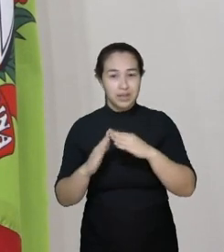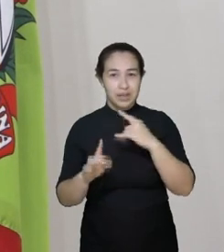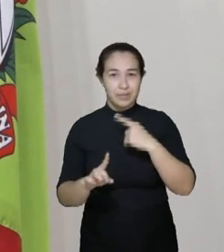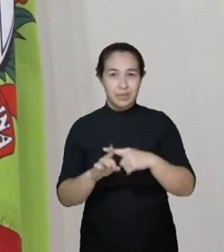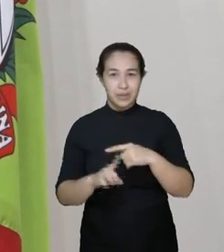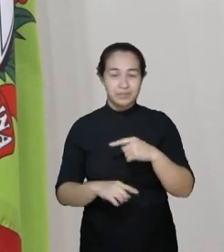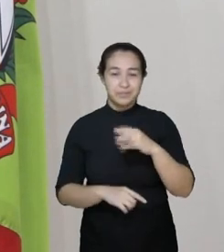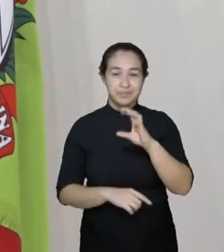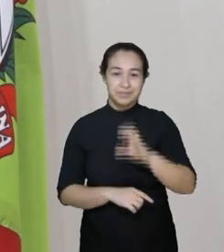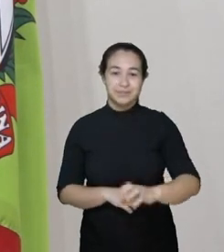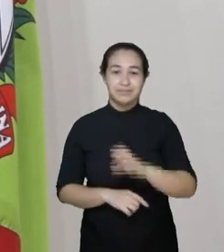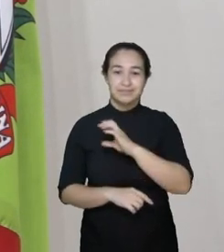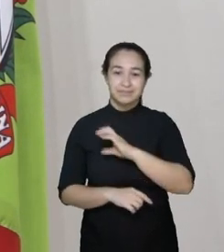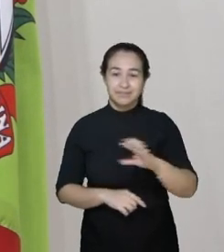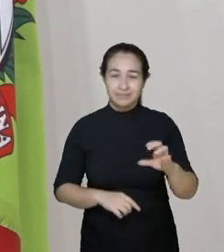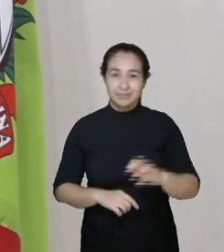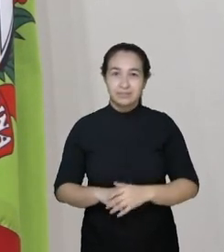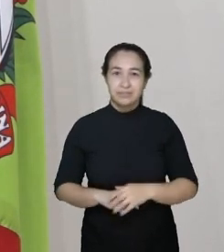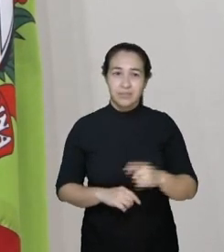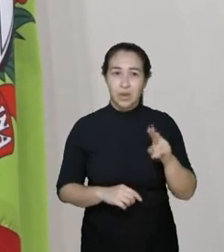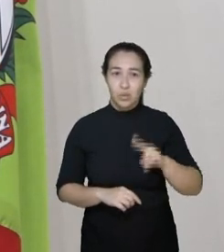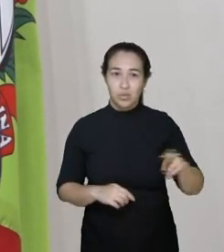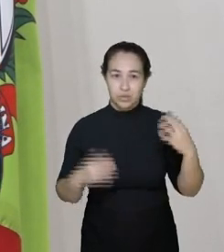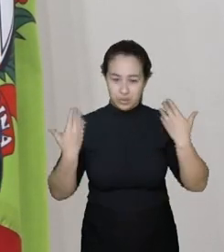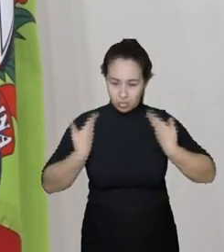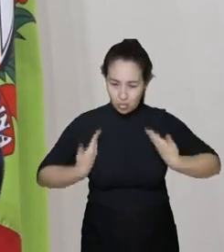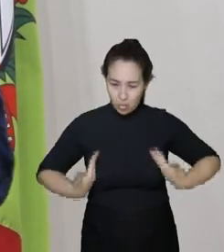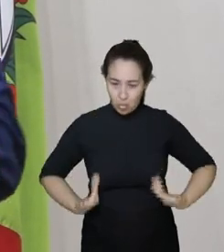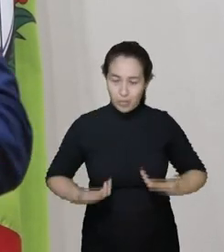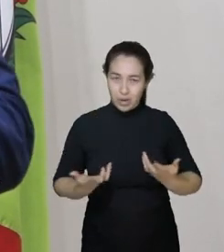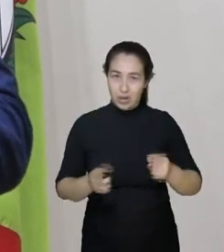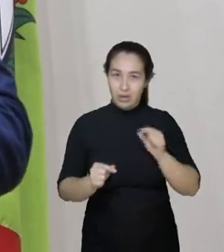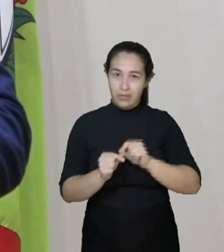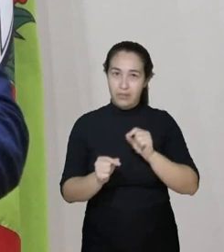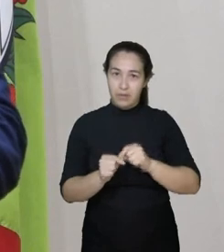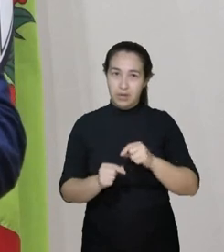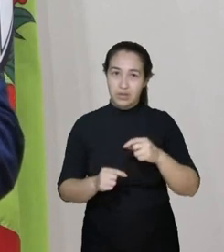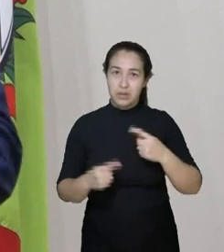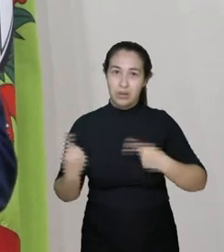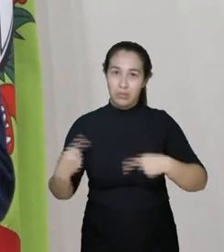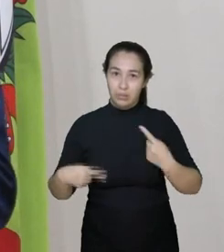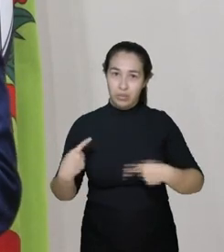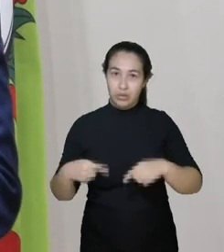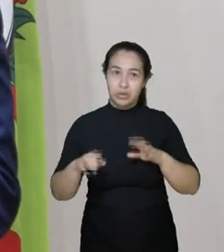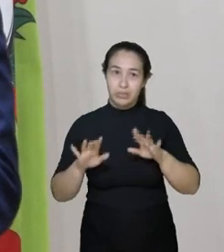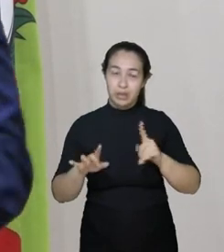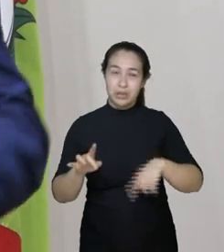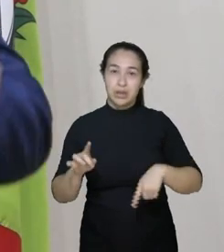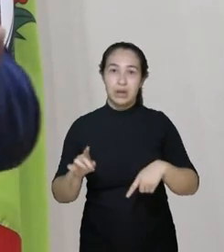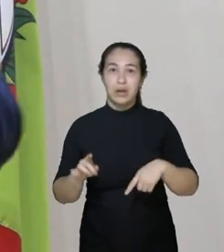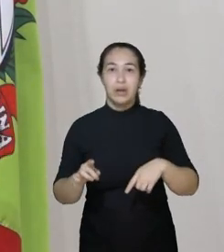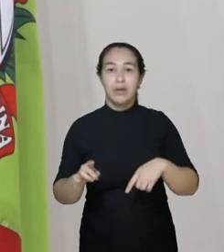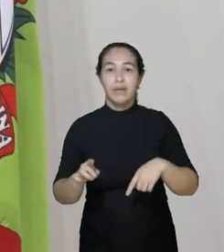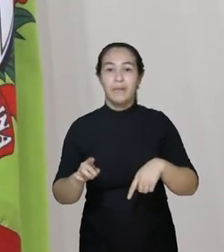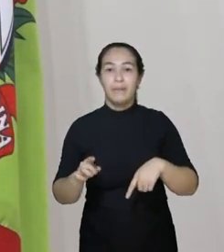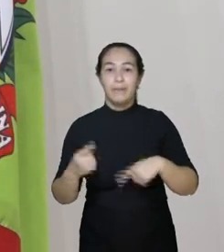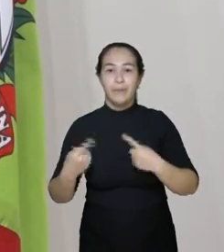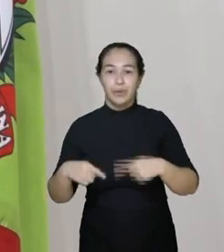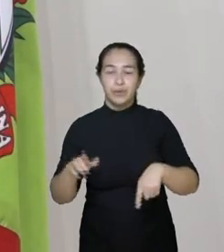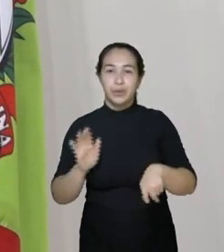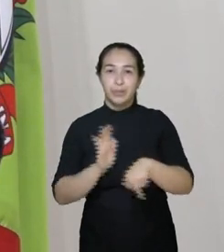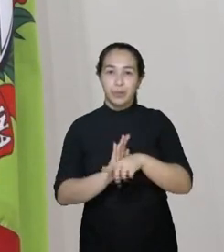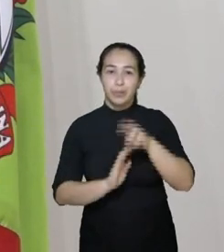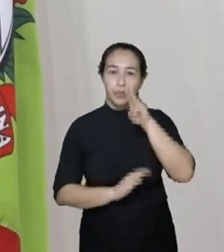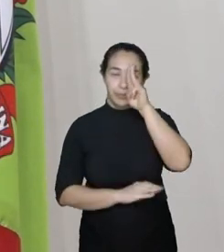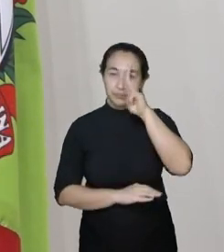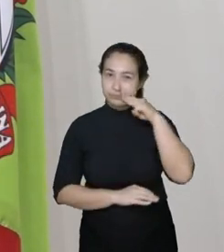Usando ali a batida para fazer política. Beleza, quer fazer política. Mas é uma política marxista. Como eu falei, somente